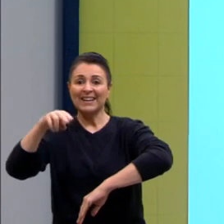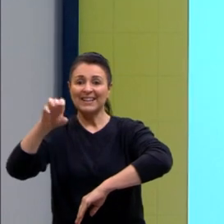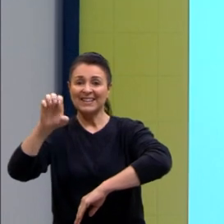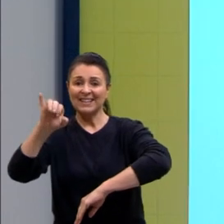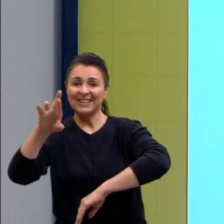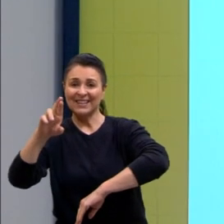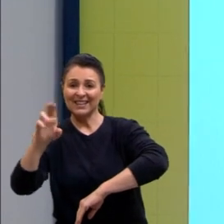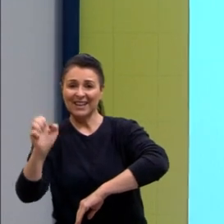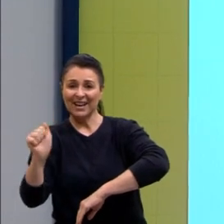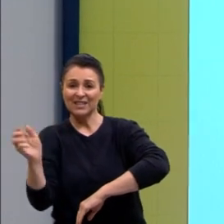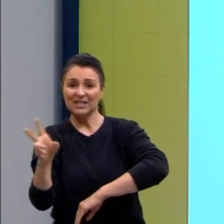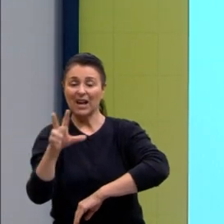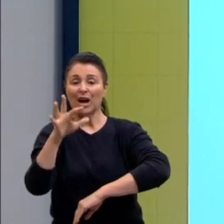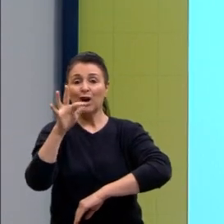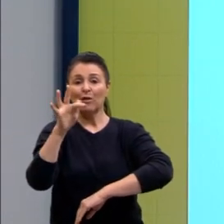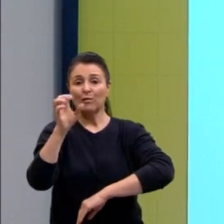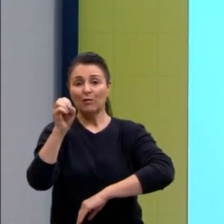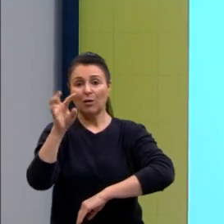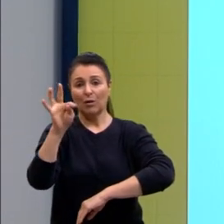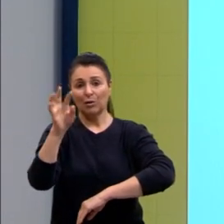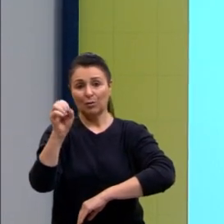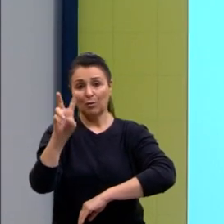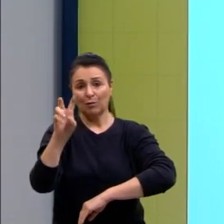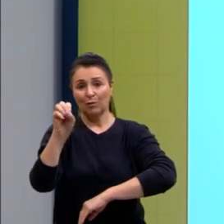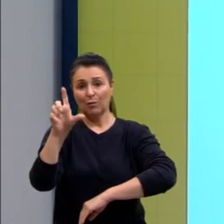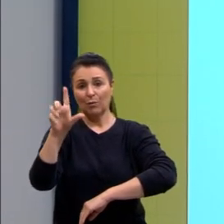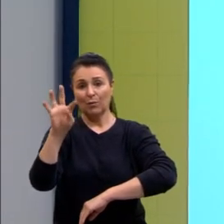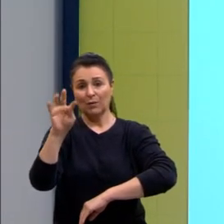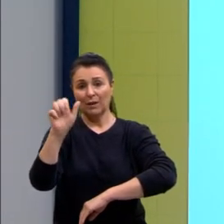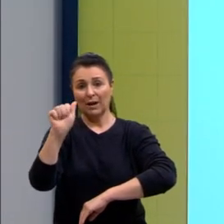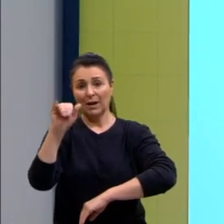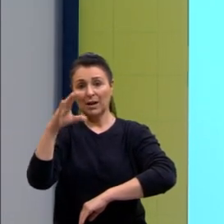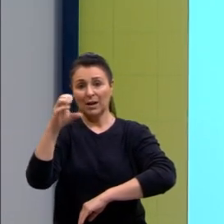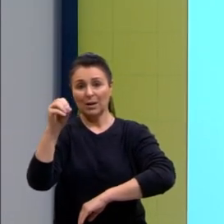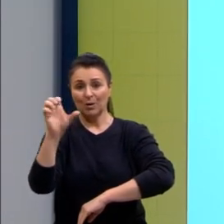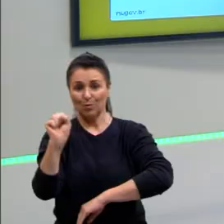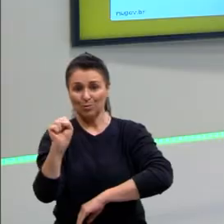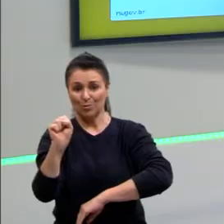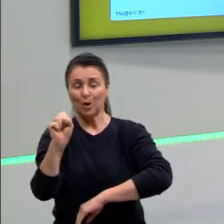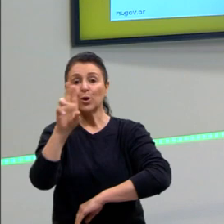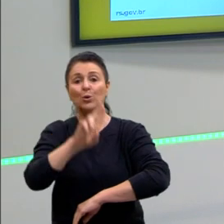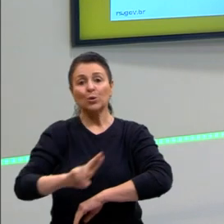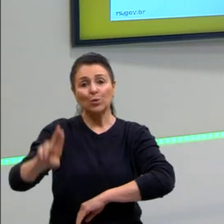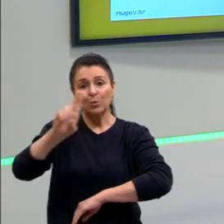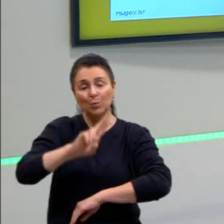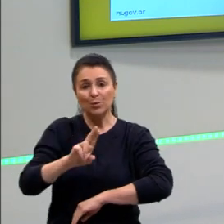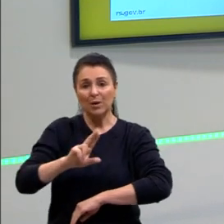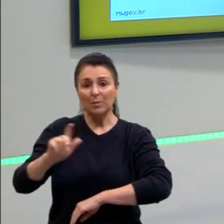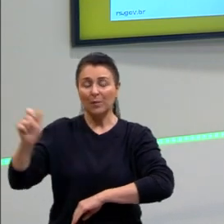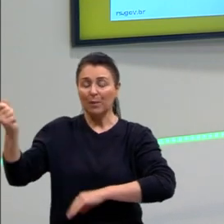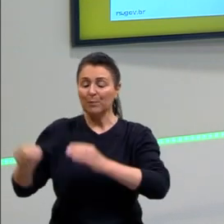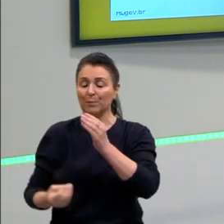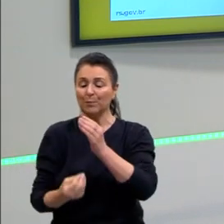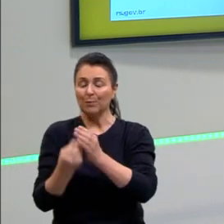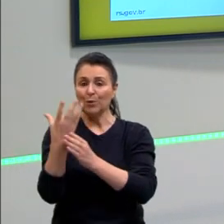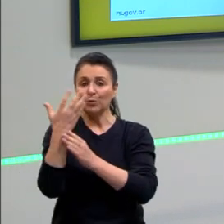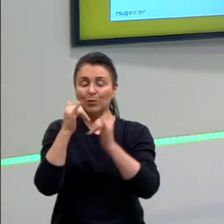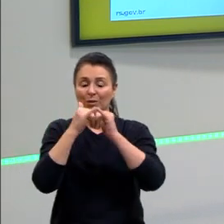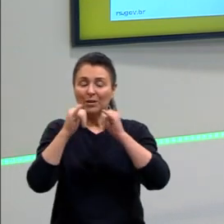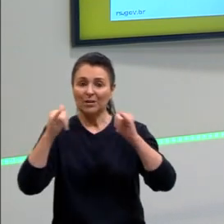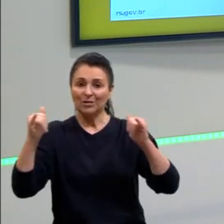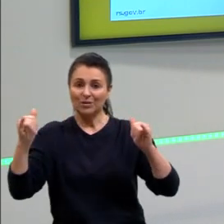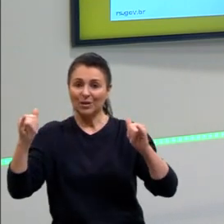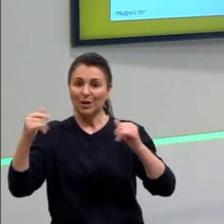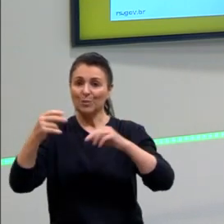então, direcionados justamente para produzir energia, né, eles captam ali e vão produzindo energia, né, essa